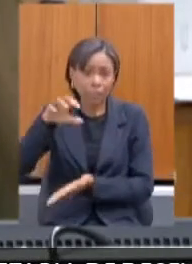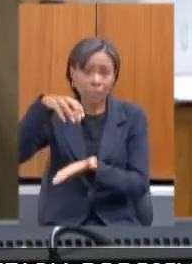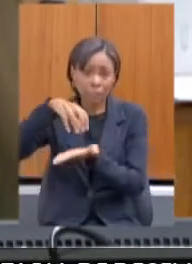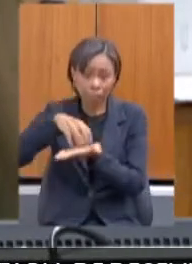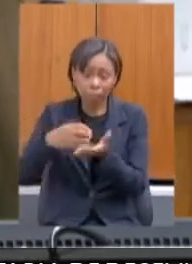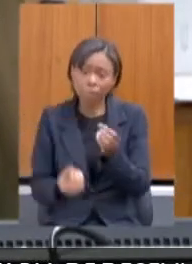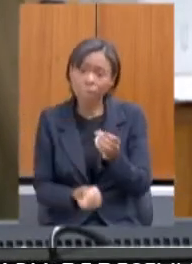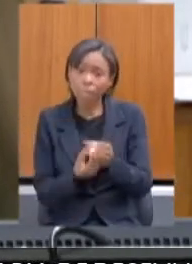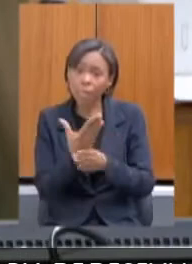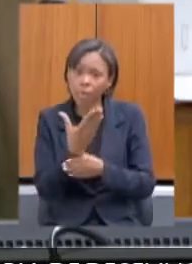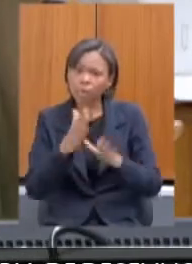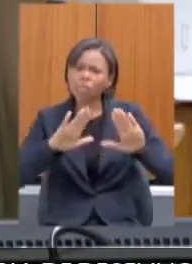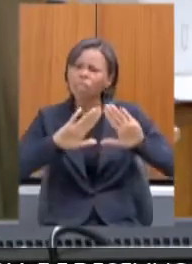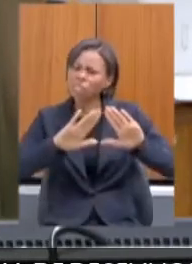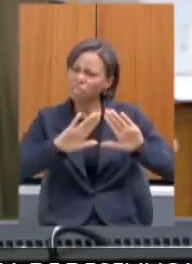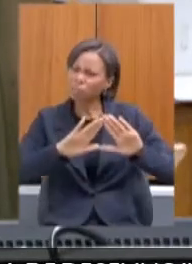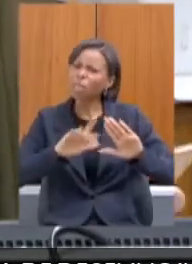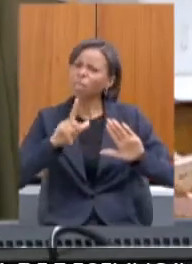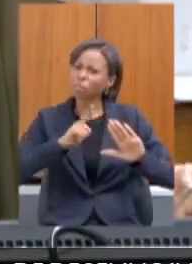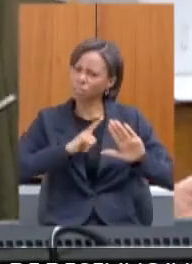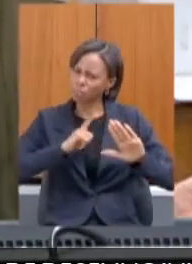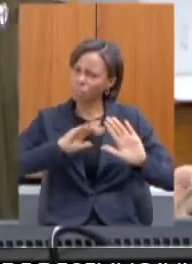Assembleia tem um posto do CINE, pelo que eu sei.